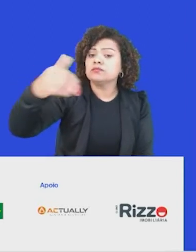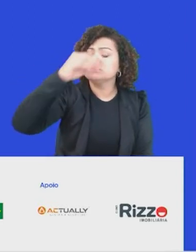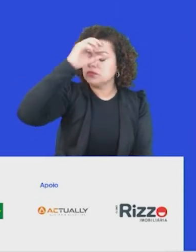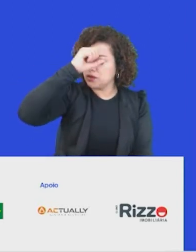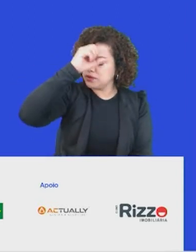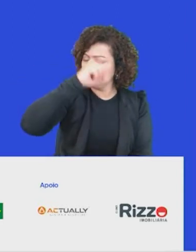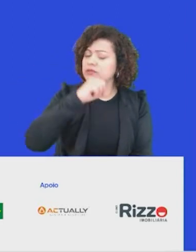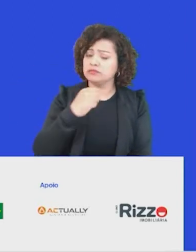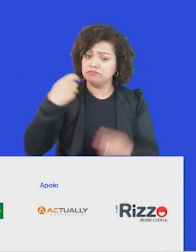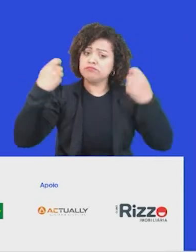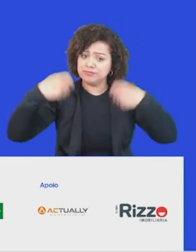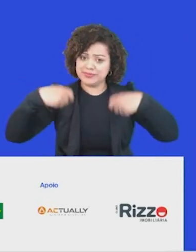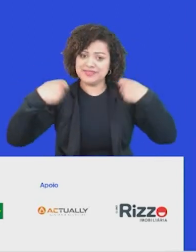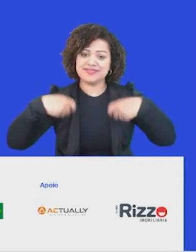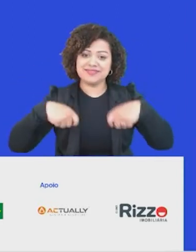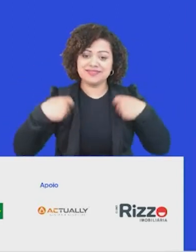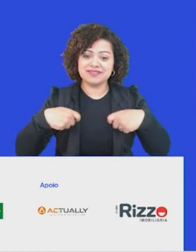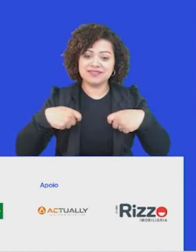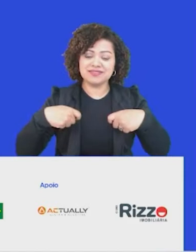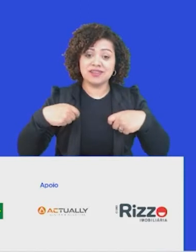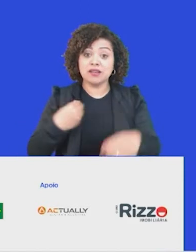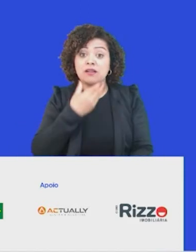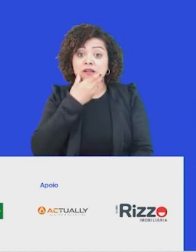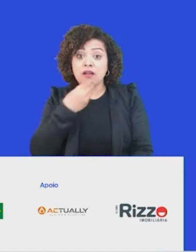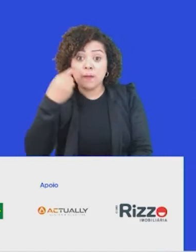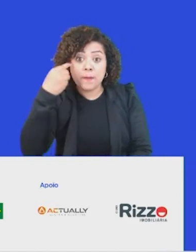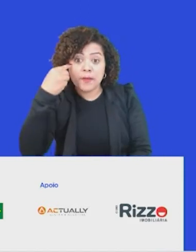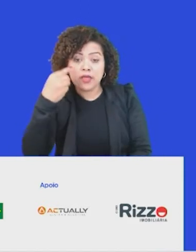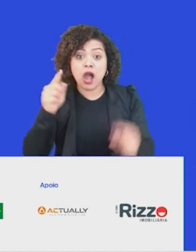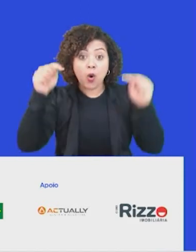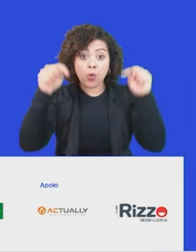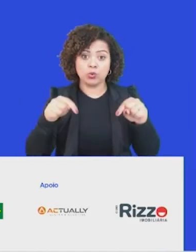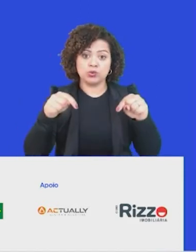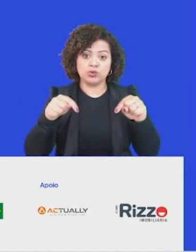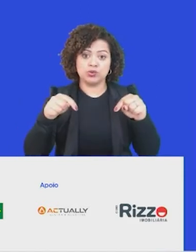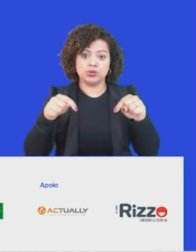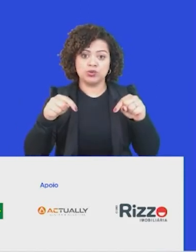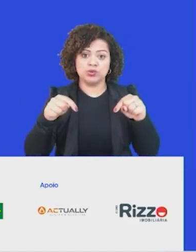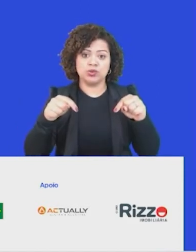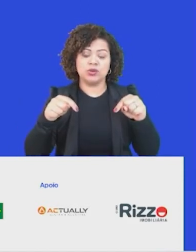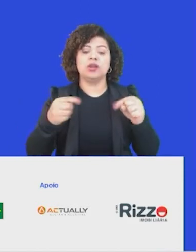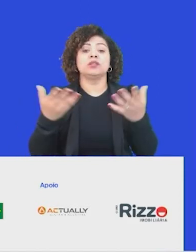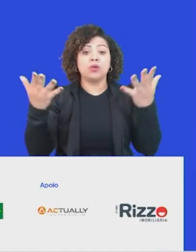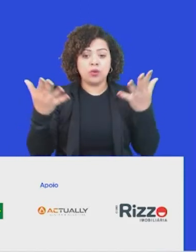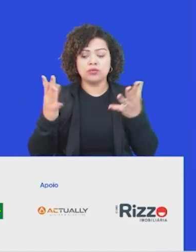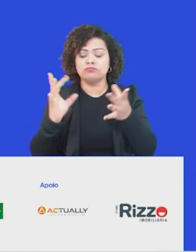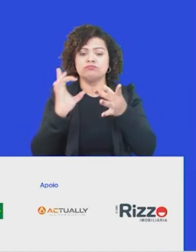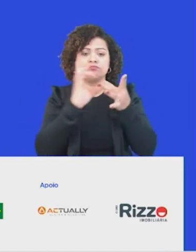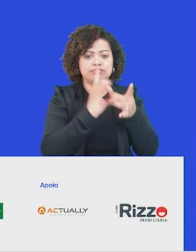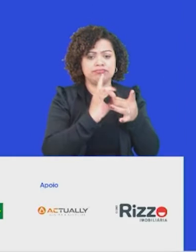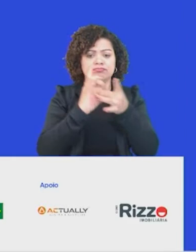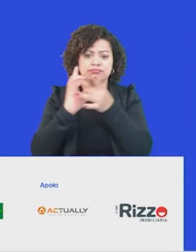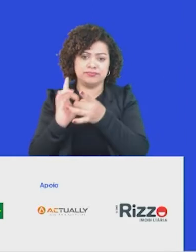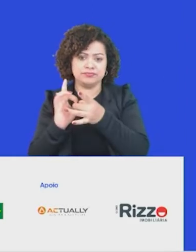frente. Para isso ele traz um conceito do Presencing, que é a união, a convergência é de dois termos, duas